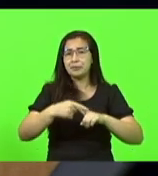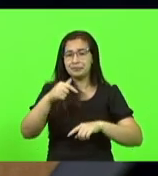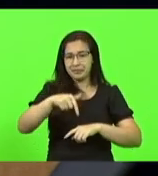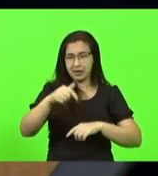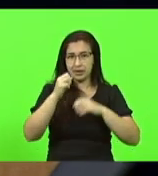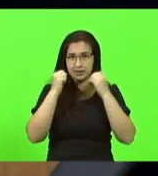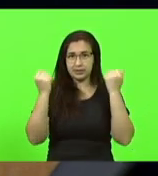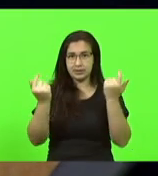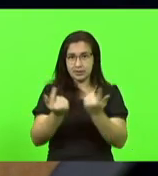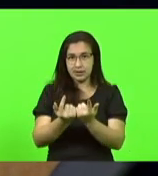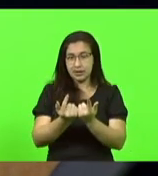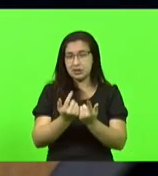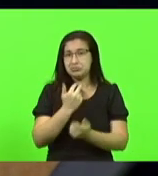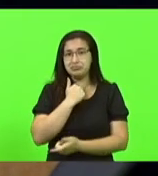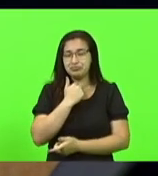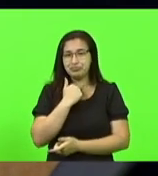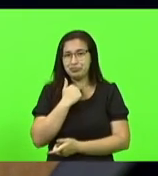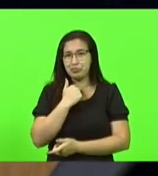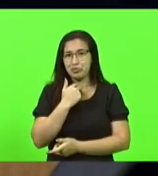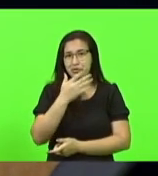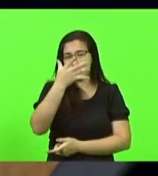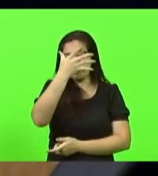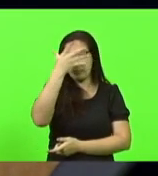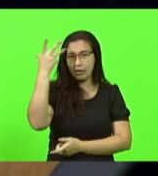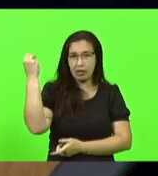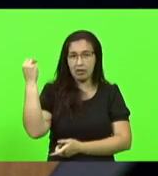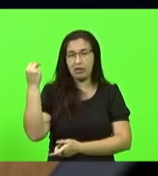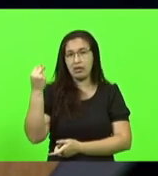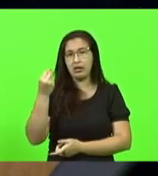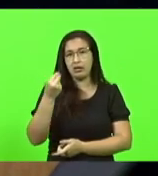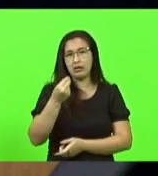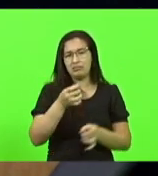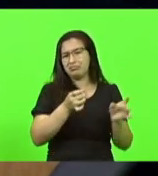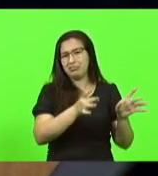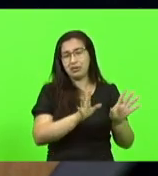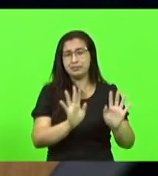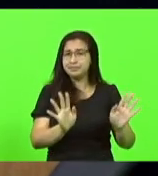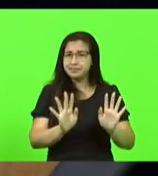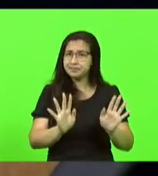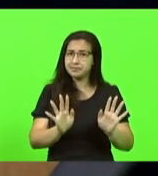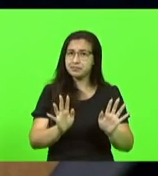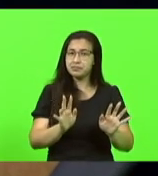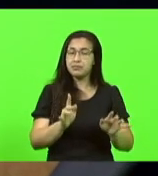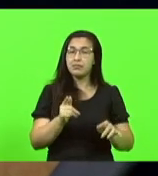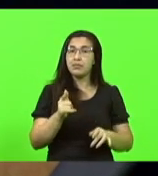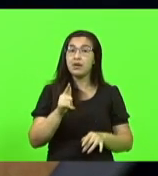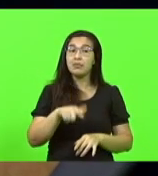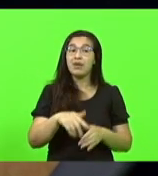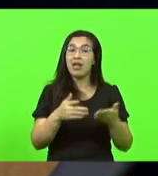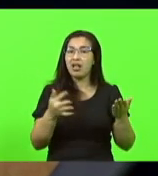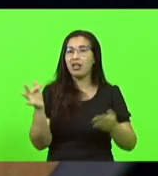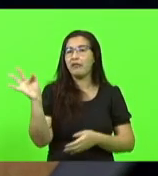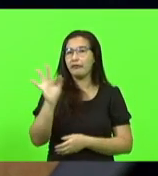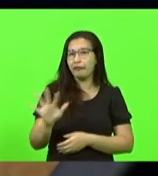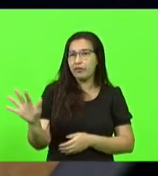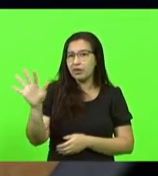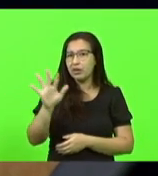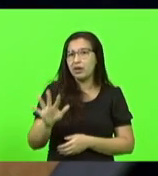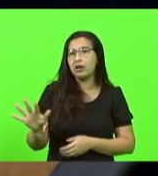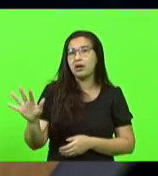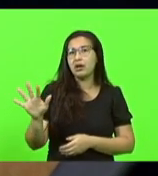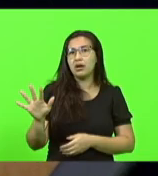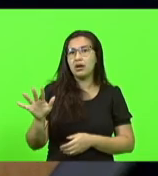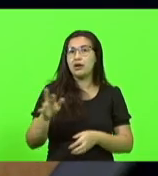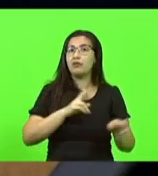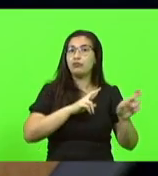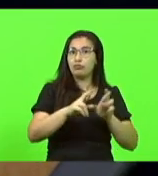mas não podemos também deixar de nos referir às rodovias federais, até porque o governo desse Estado, esse ano,